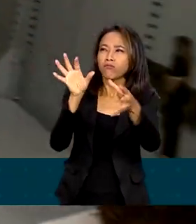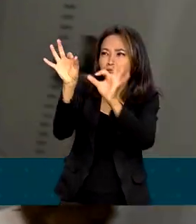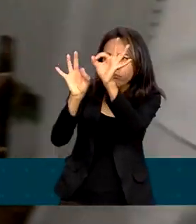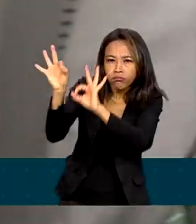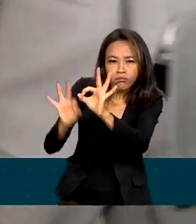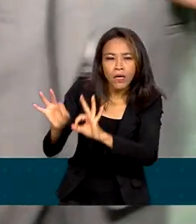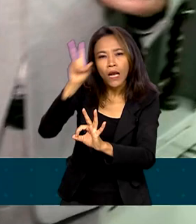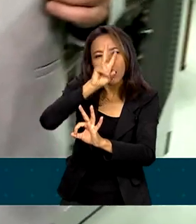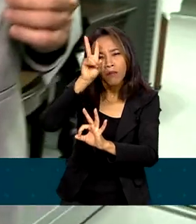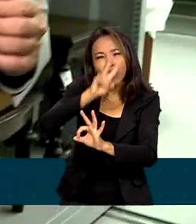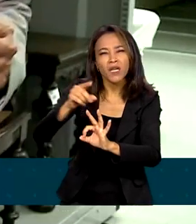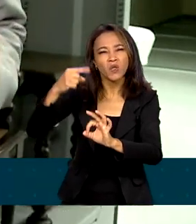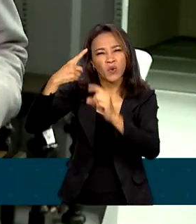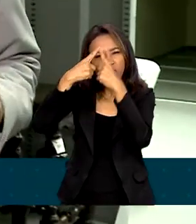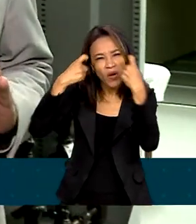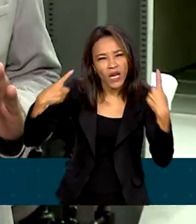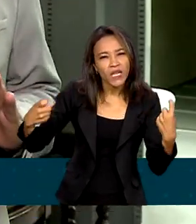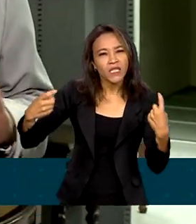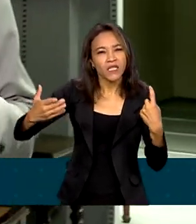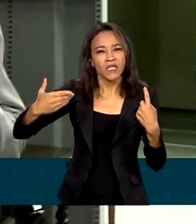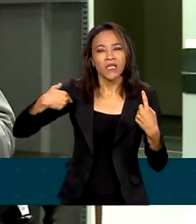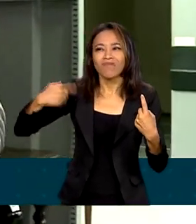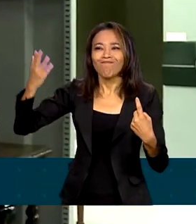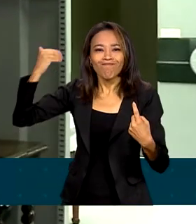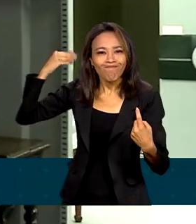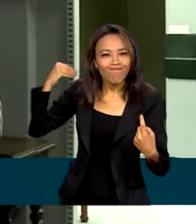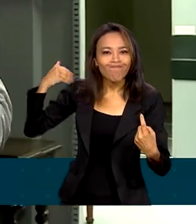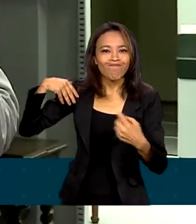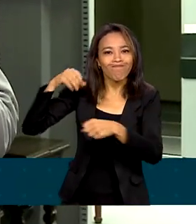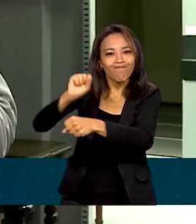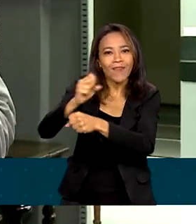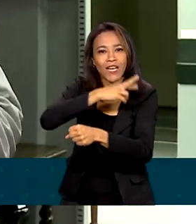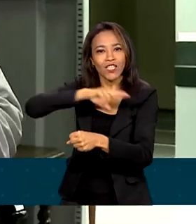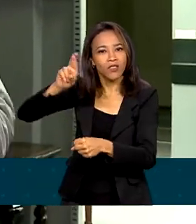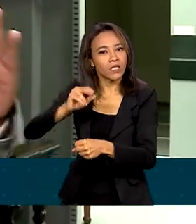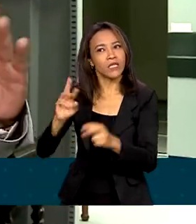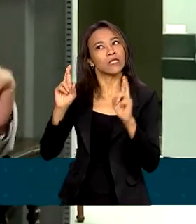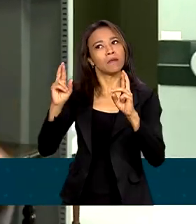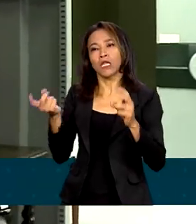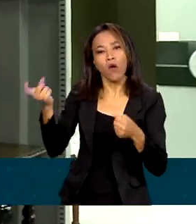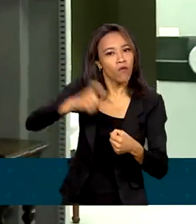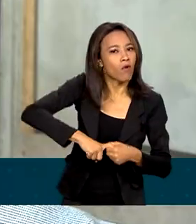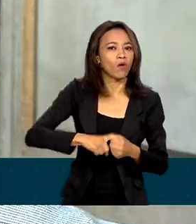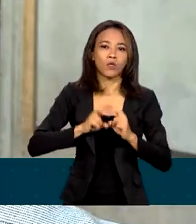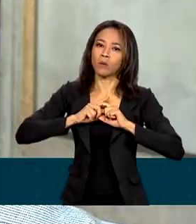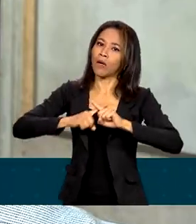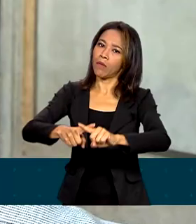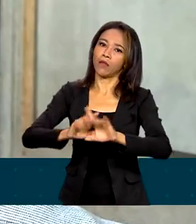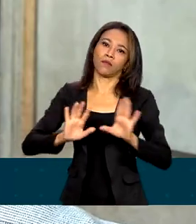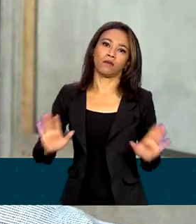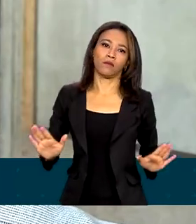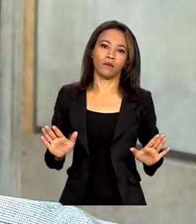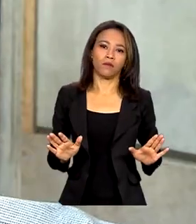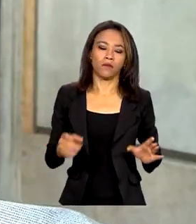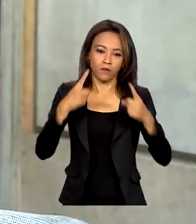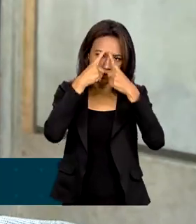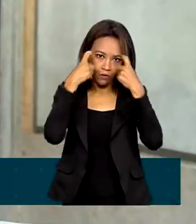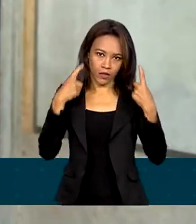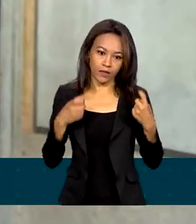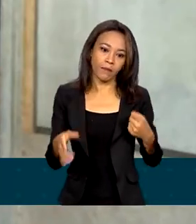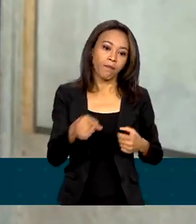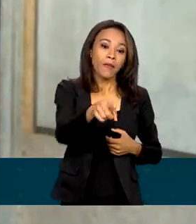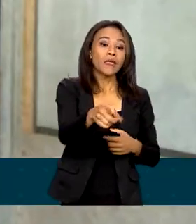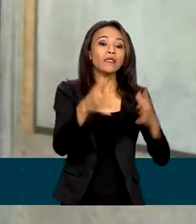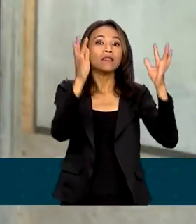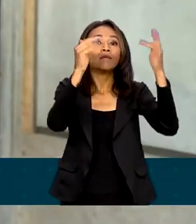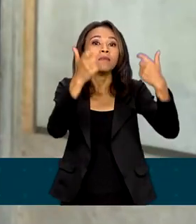de violência e repressão religiosa que não se espera que voltem nunca mais. Nossos ancestrais estão felizes,